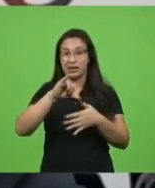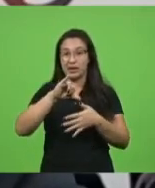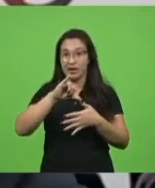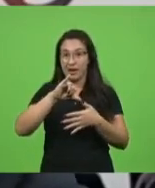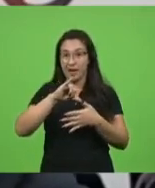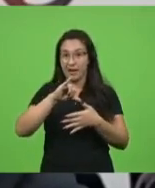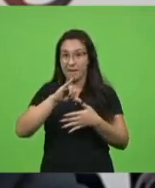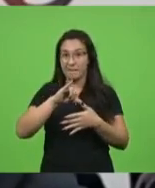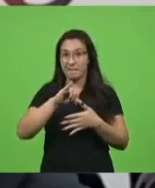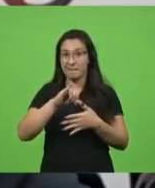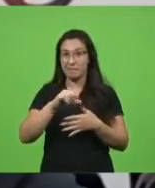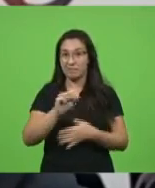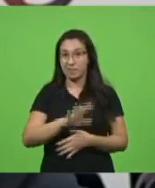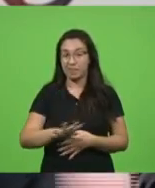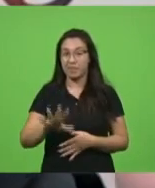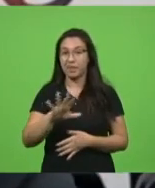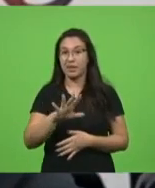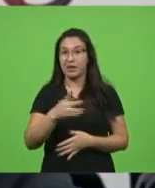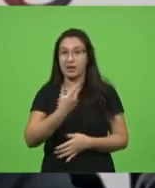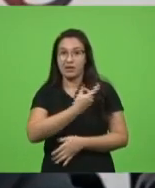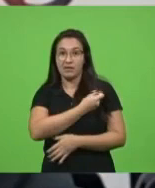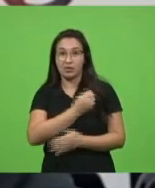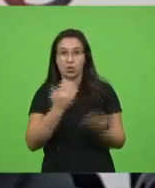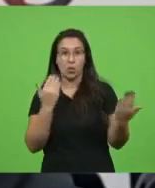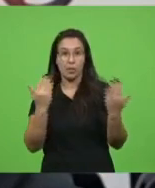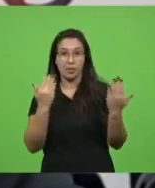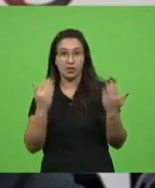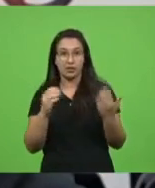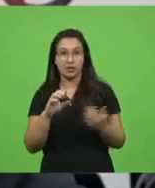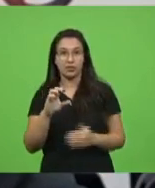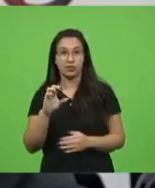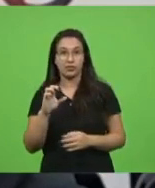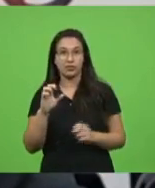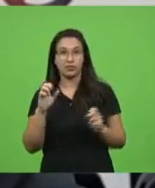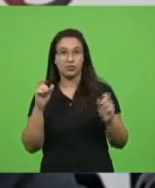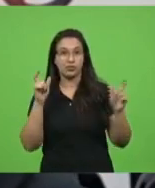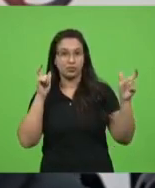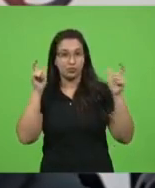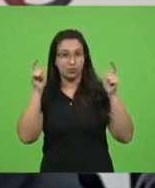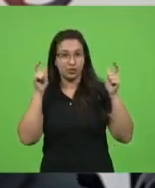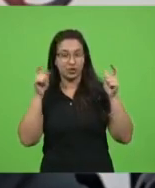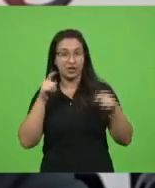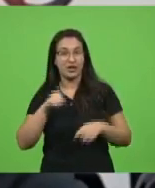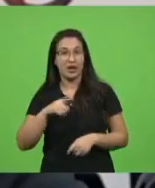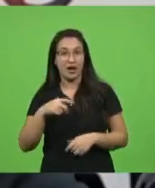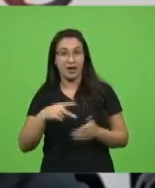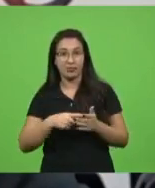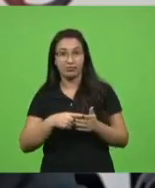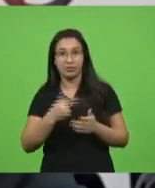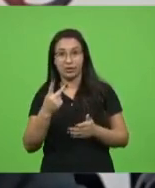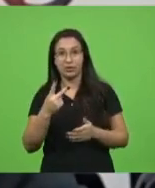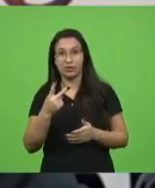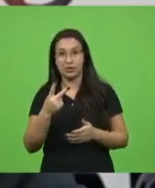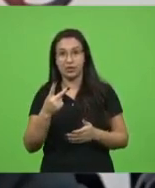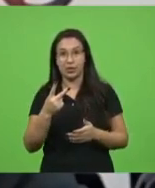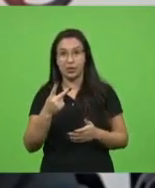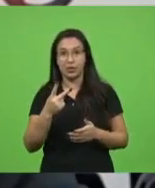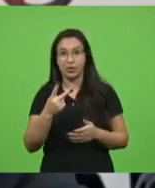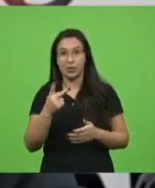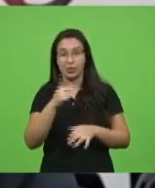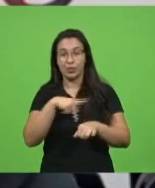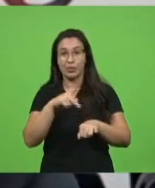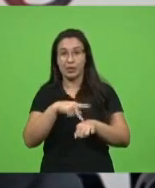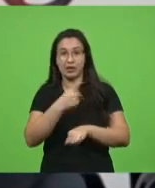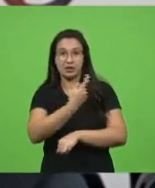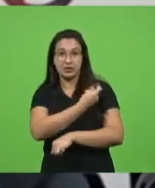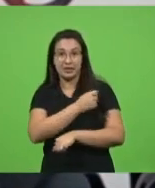com vacinações quando contadas a cada 100 mil habitantes. É o segundo dos 20. É o segundo é o segundo